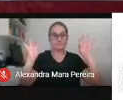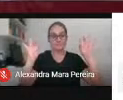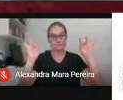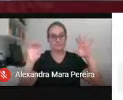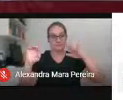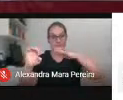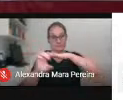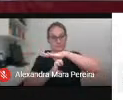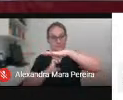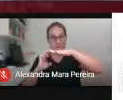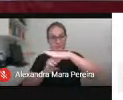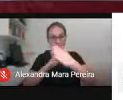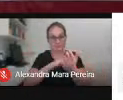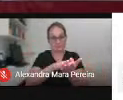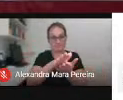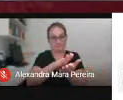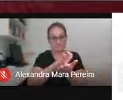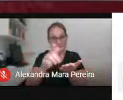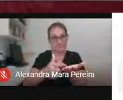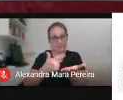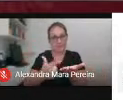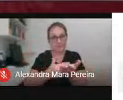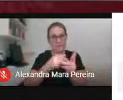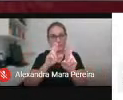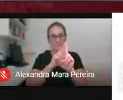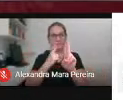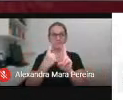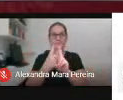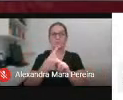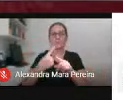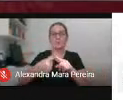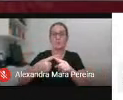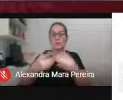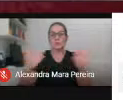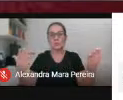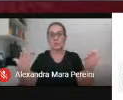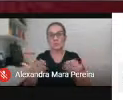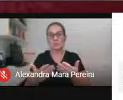A CIDADE NO BRASIL